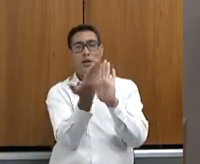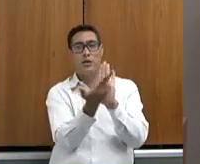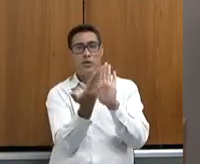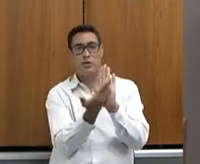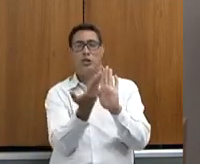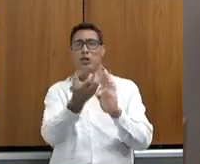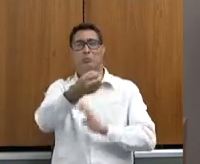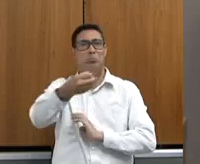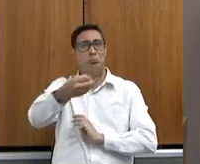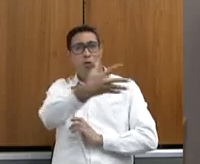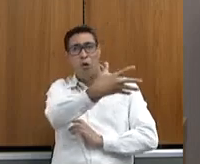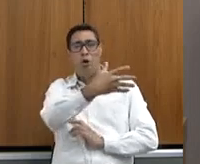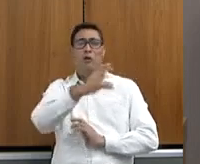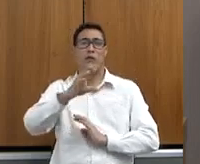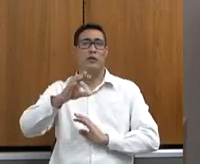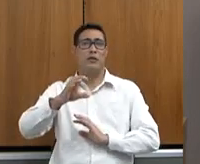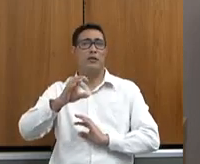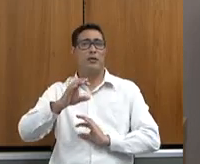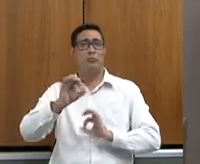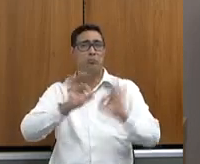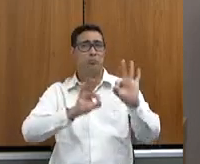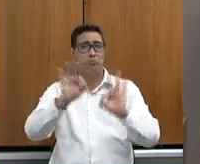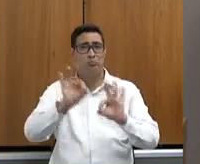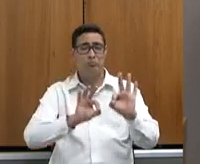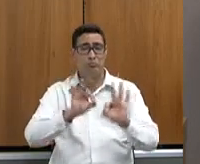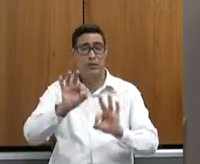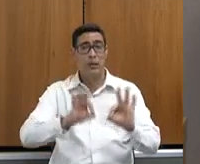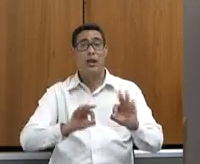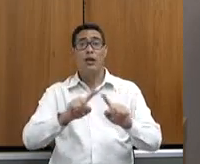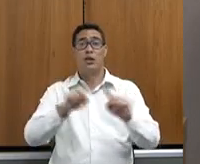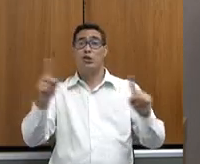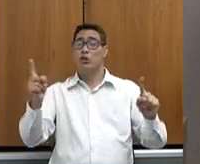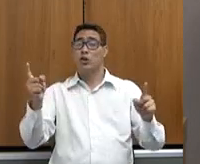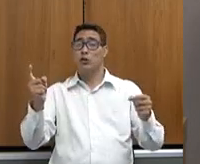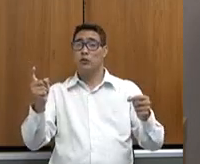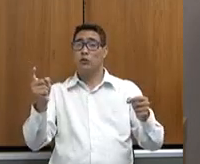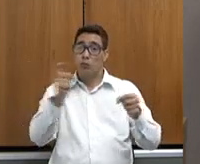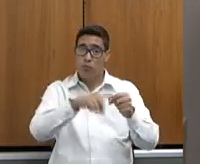atuais, e aí nós retomamos o programa com oito